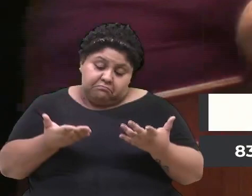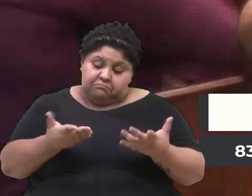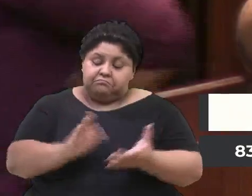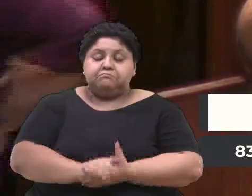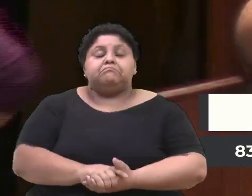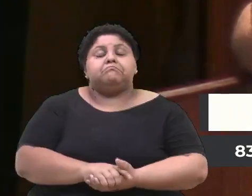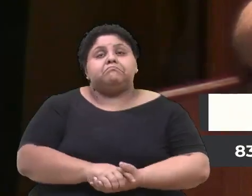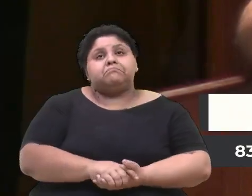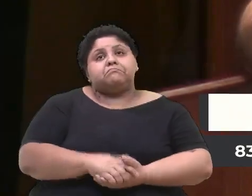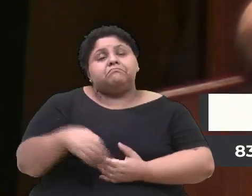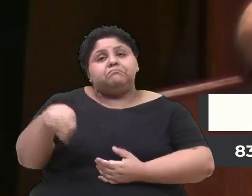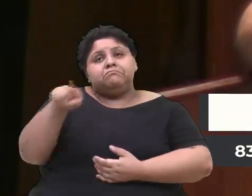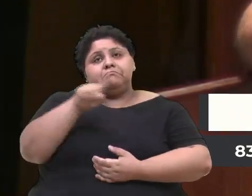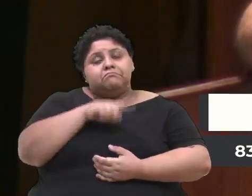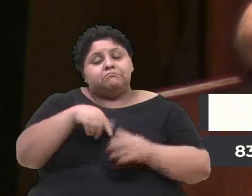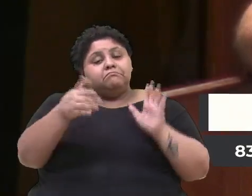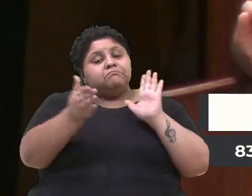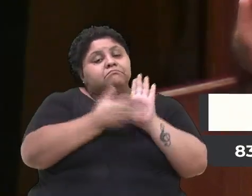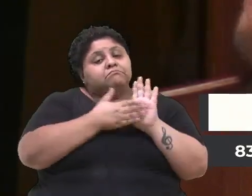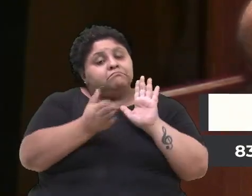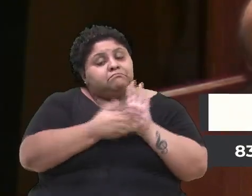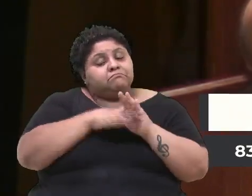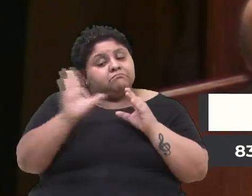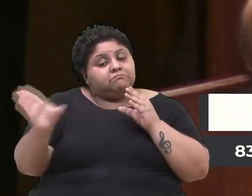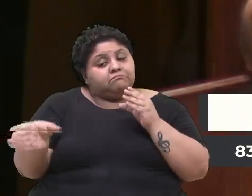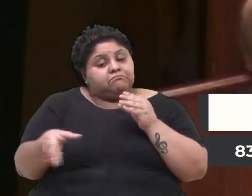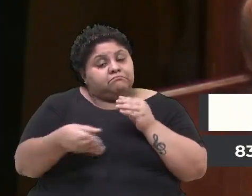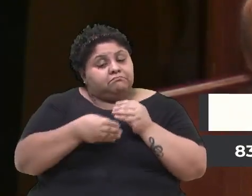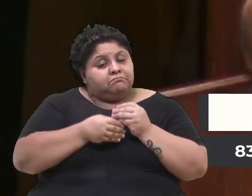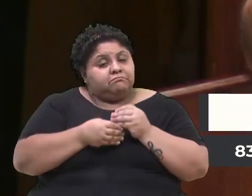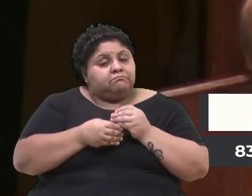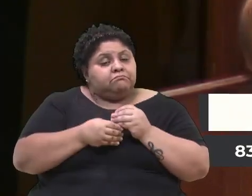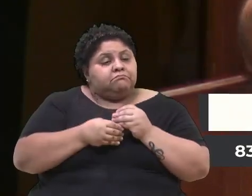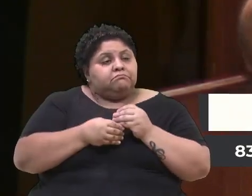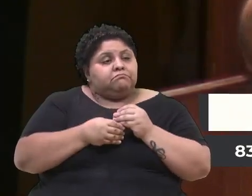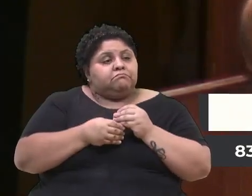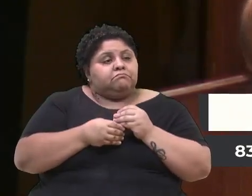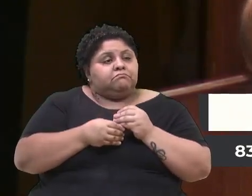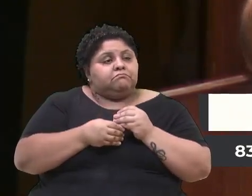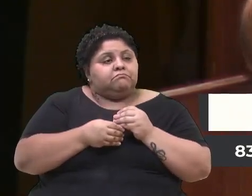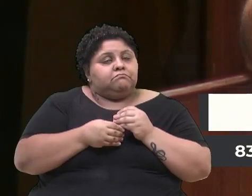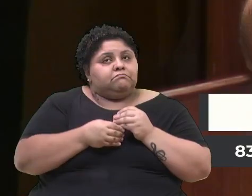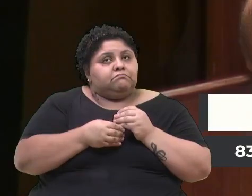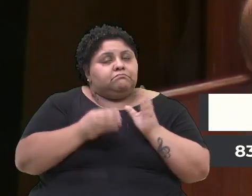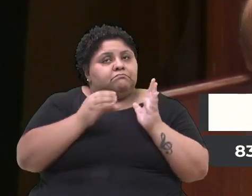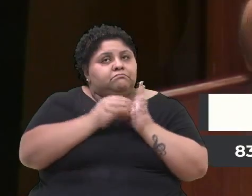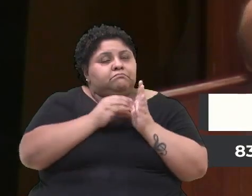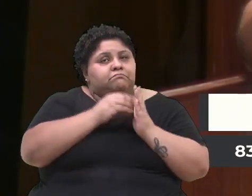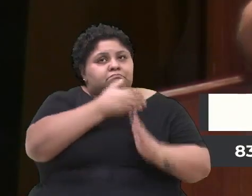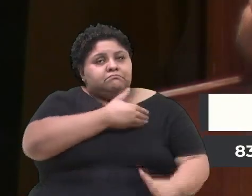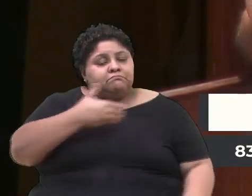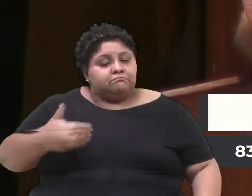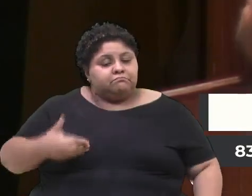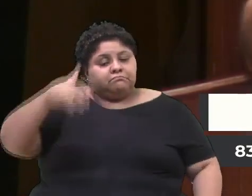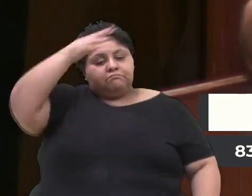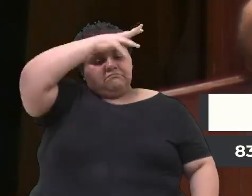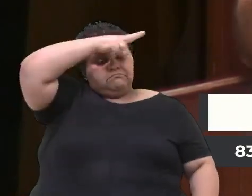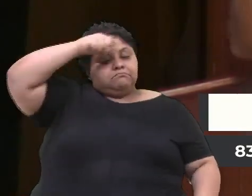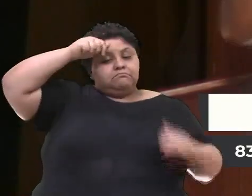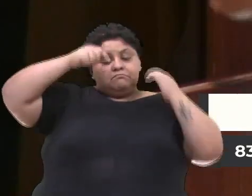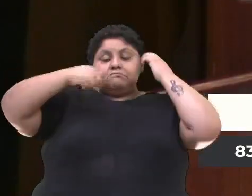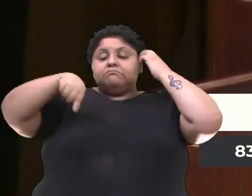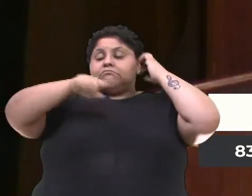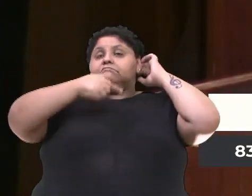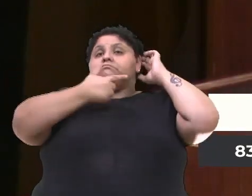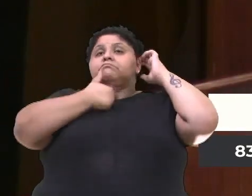Nós propomos aí na emenda de que sejam servidores públicos municipais. Nós gostaríamos, eu gostaria de ouvir o